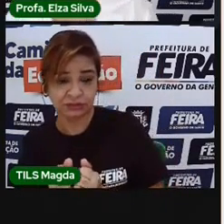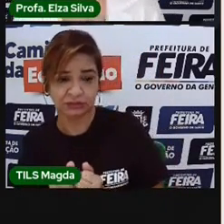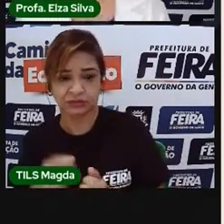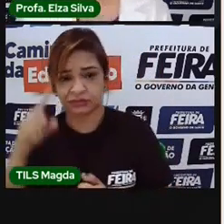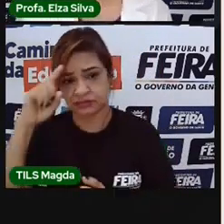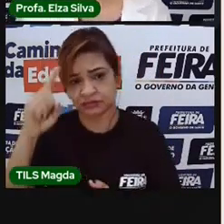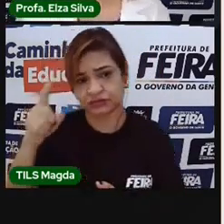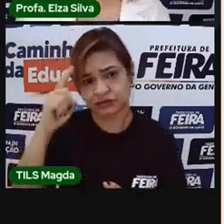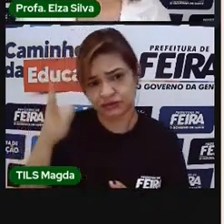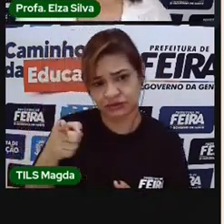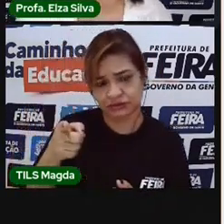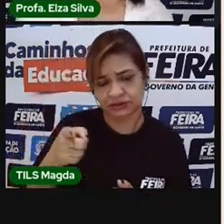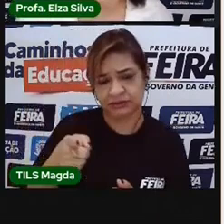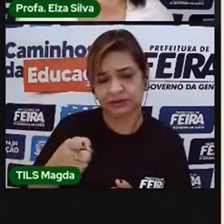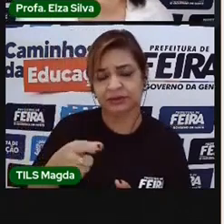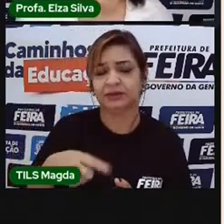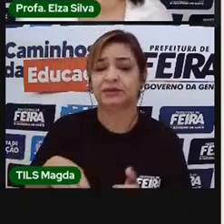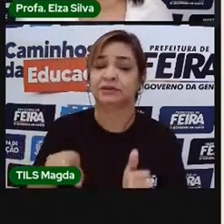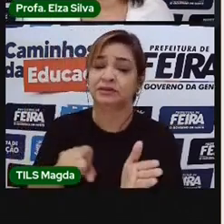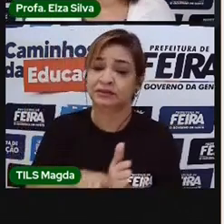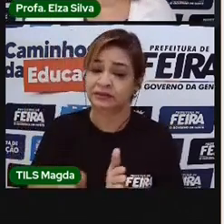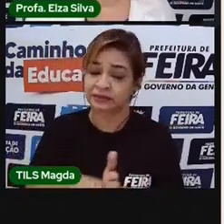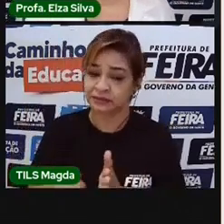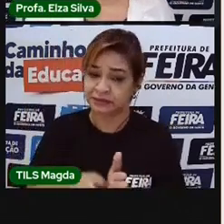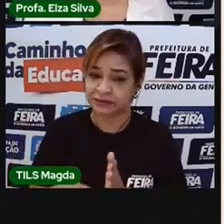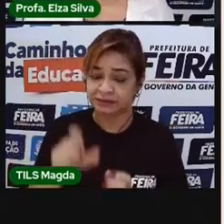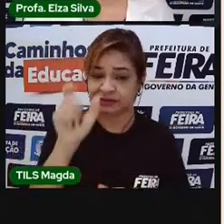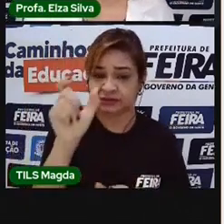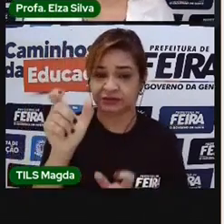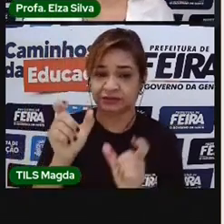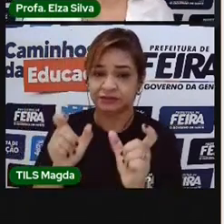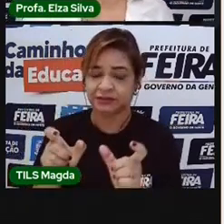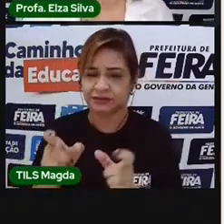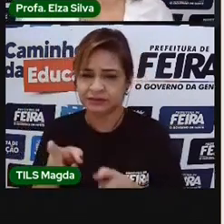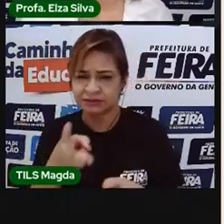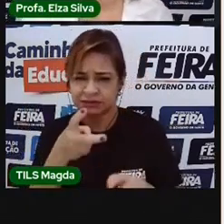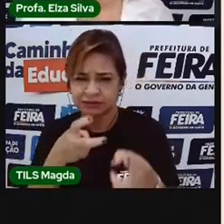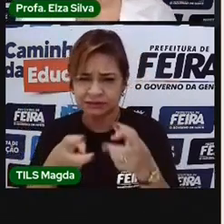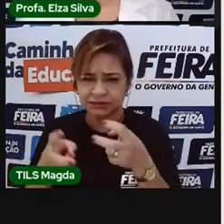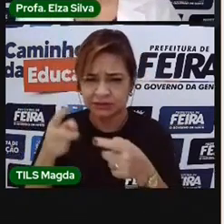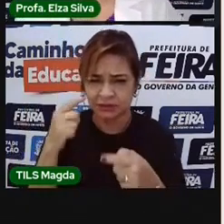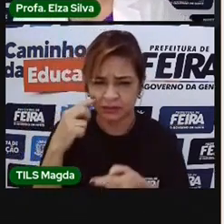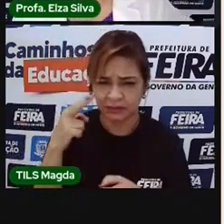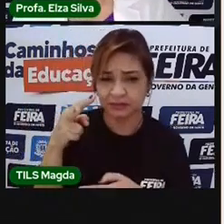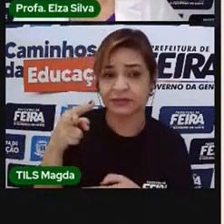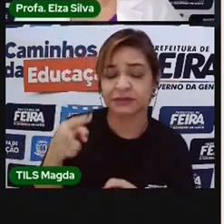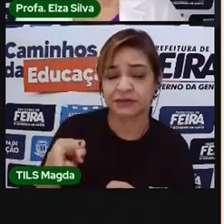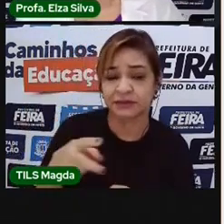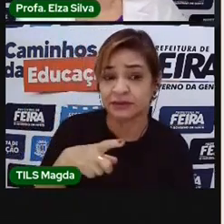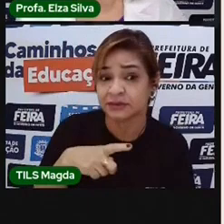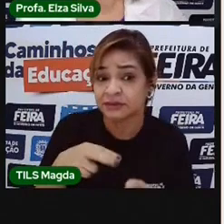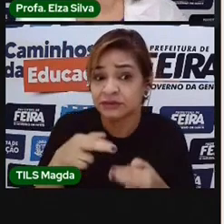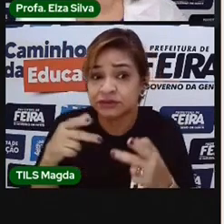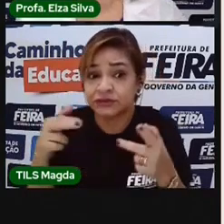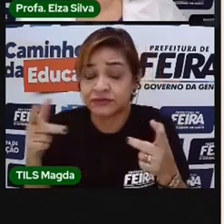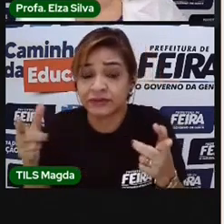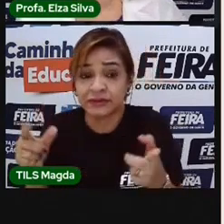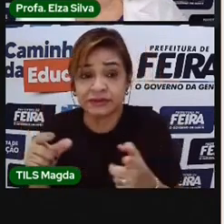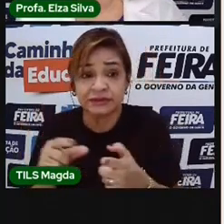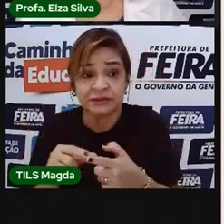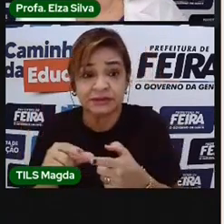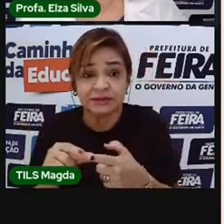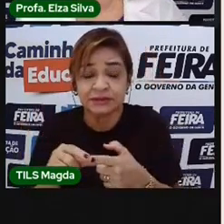palavras que nós utilizamos no nosso dia a dia. Se você observar na nuvem, nós temos chutiã,